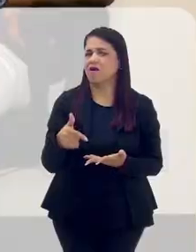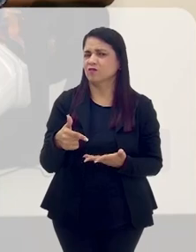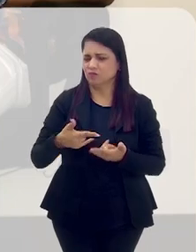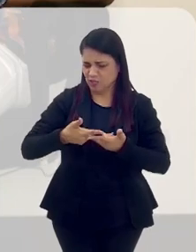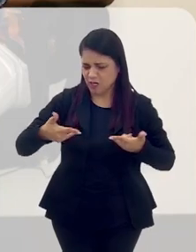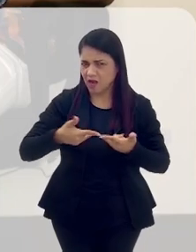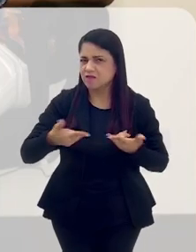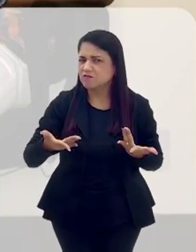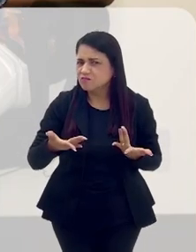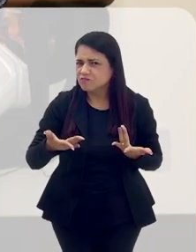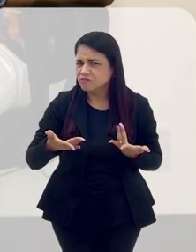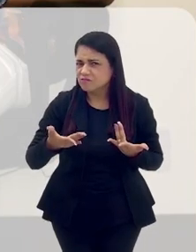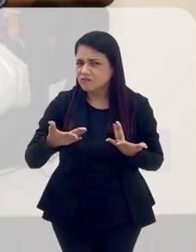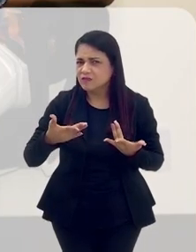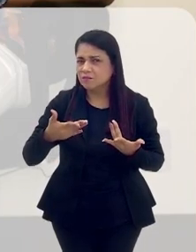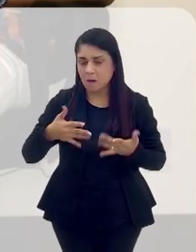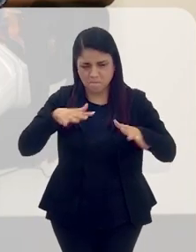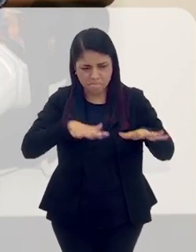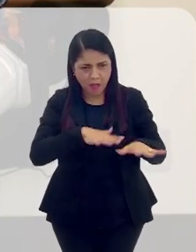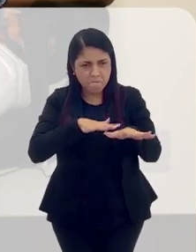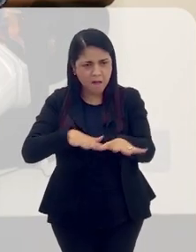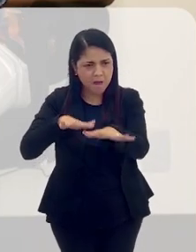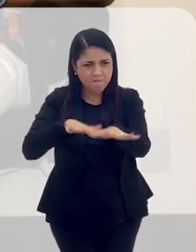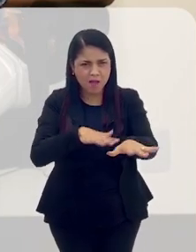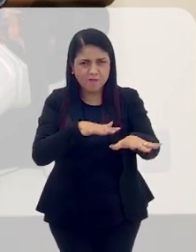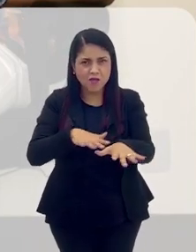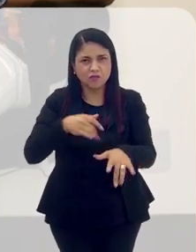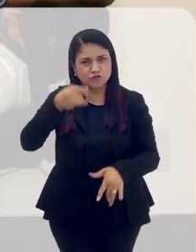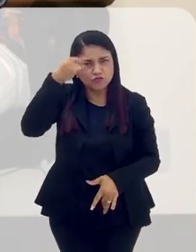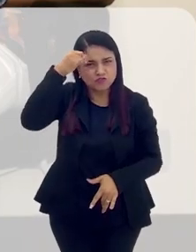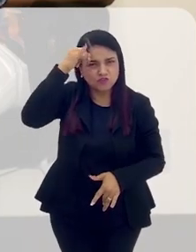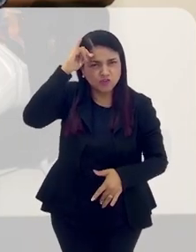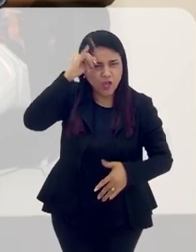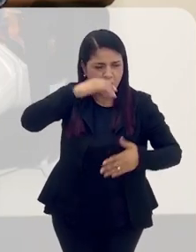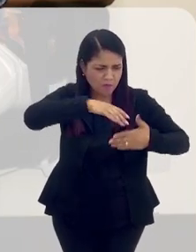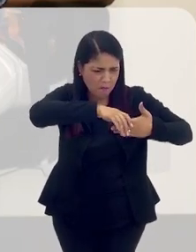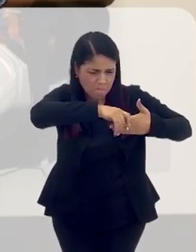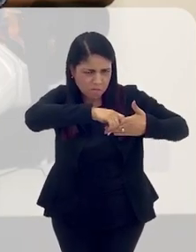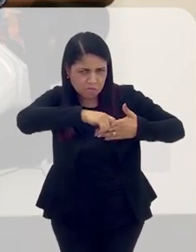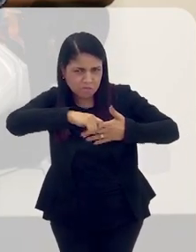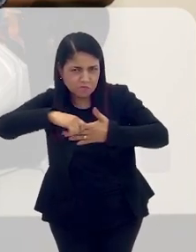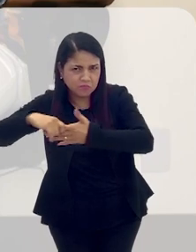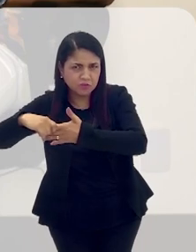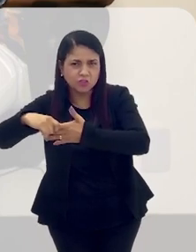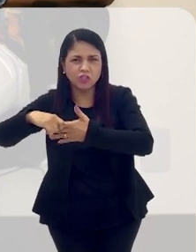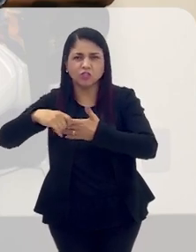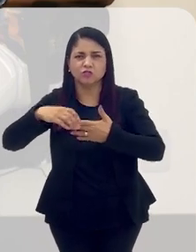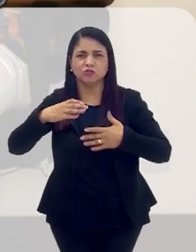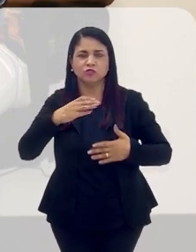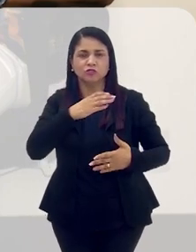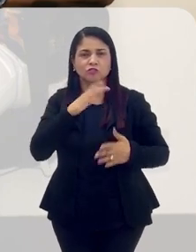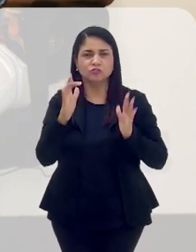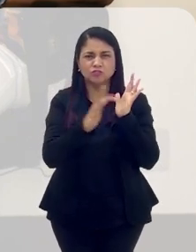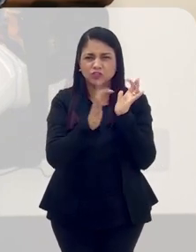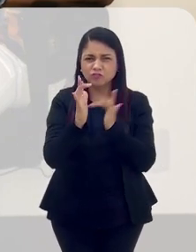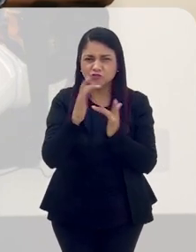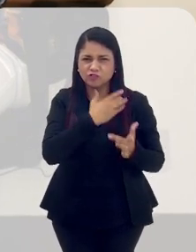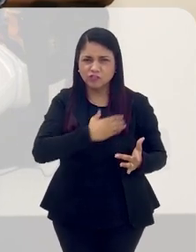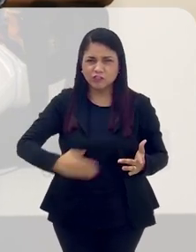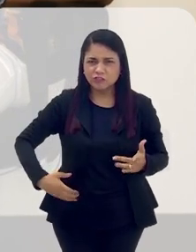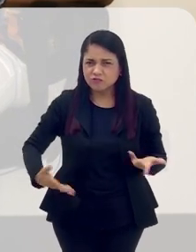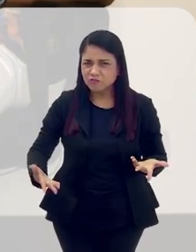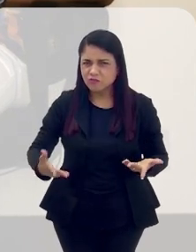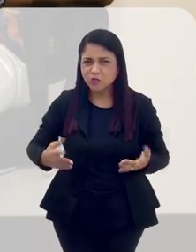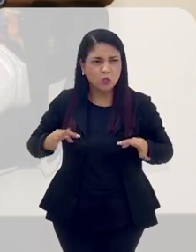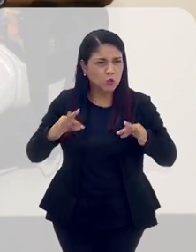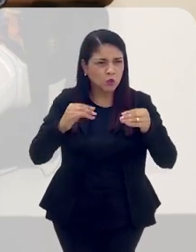gente. Paga uma fortuna para ir para a passarela para ver o diabo arrastando o Cristo, chorando. chora igual... todo mundo chorou,